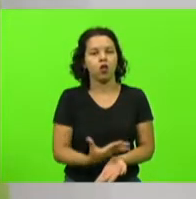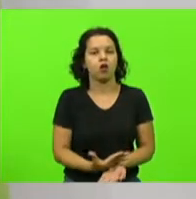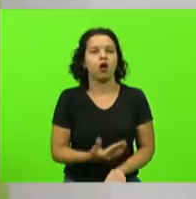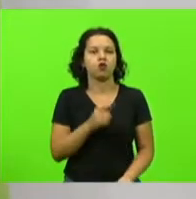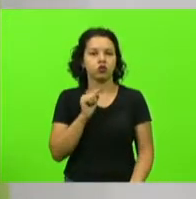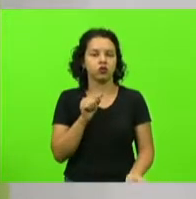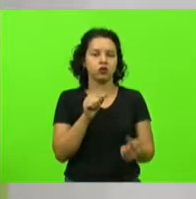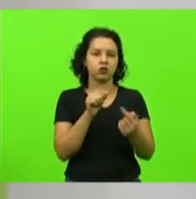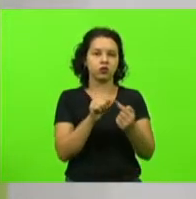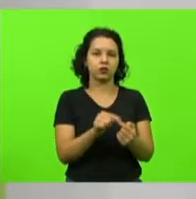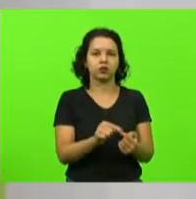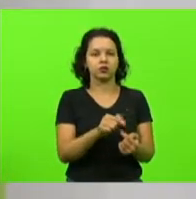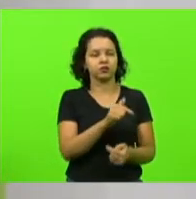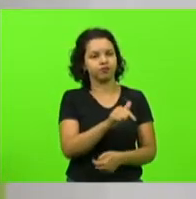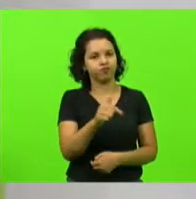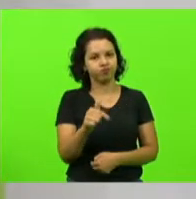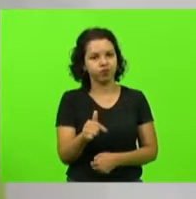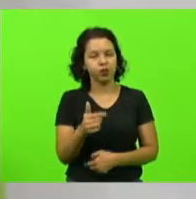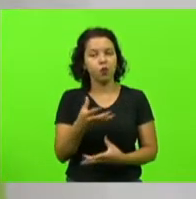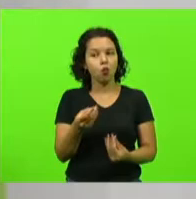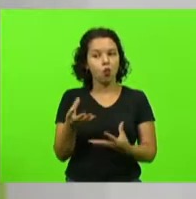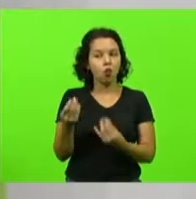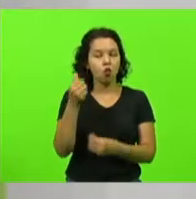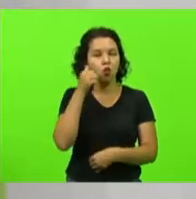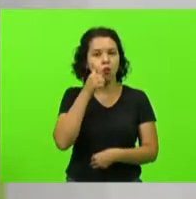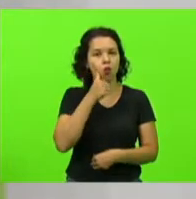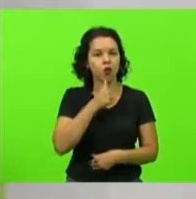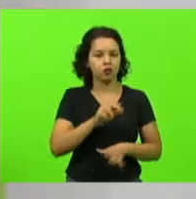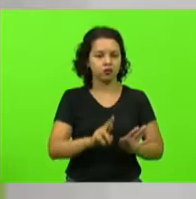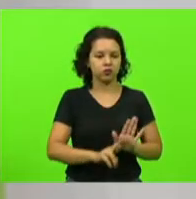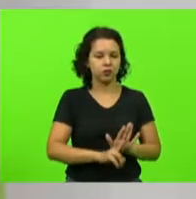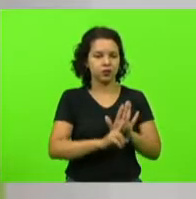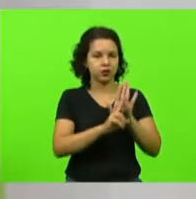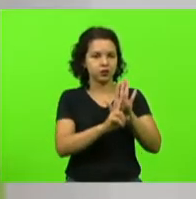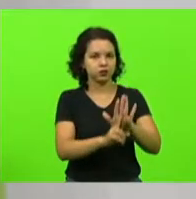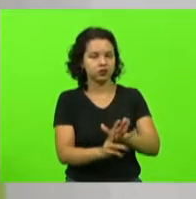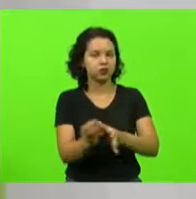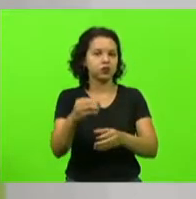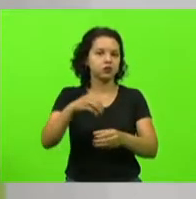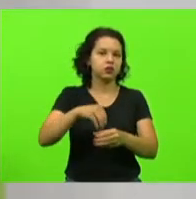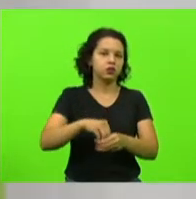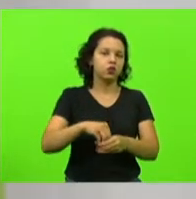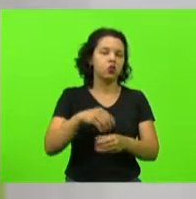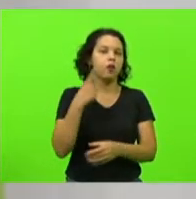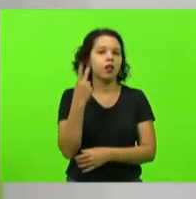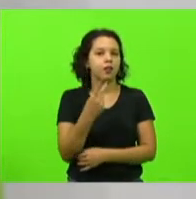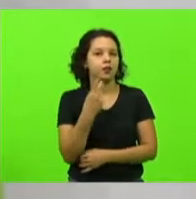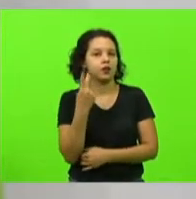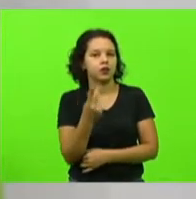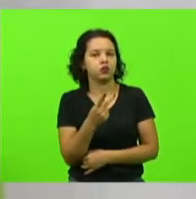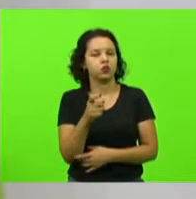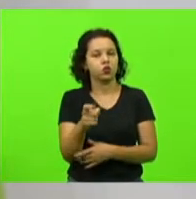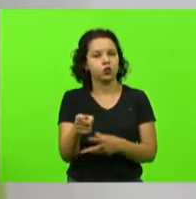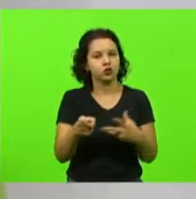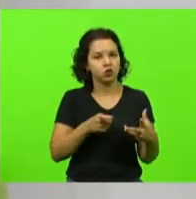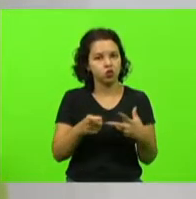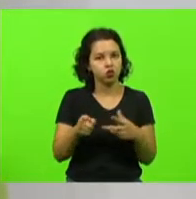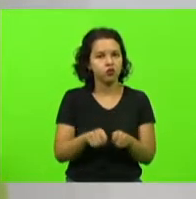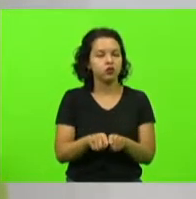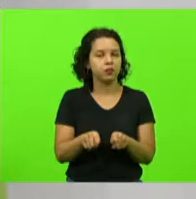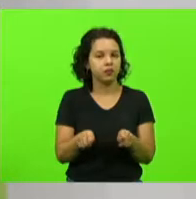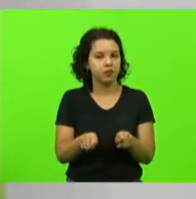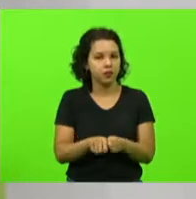das mulheres que nos representam nos parlamentos e no executivo. E o que